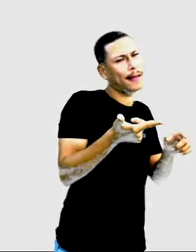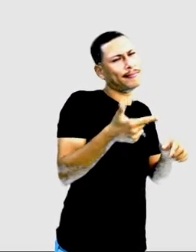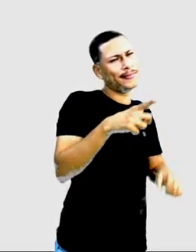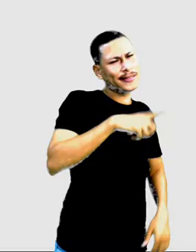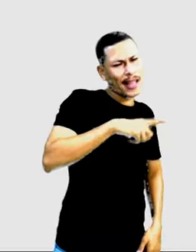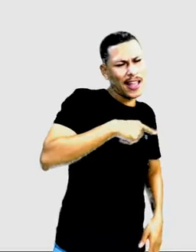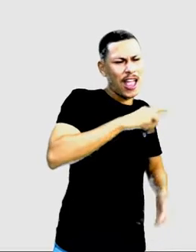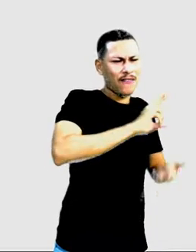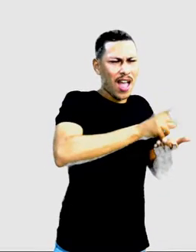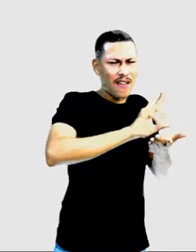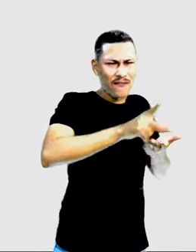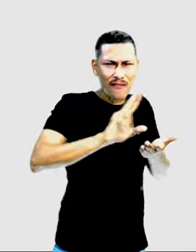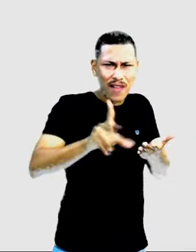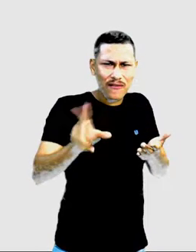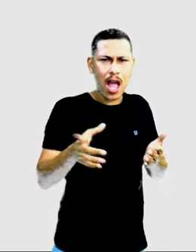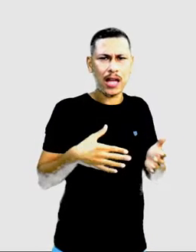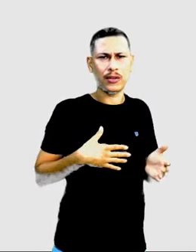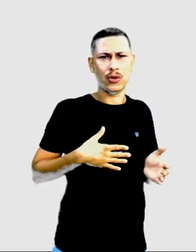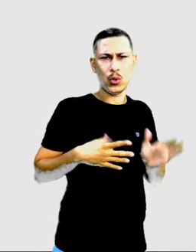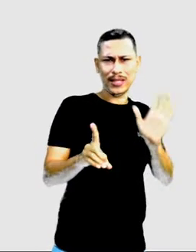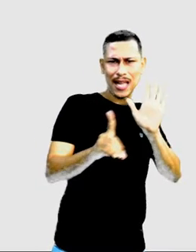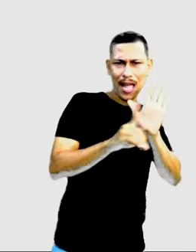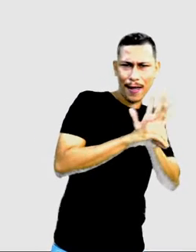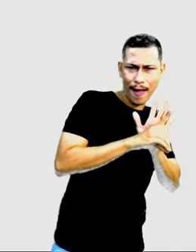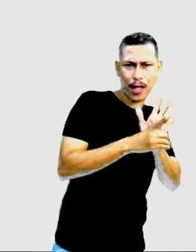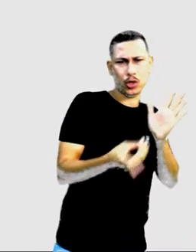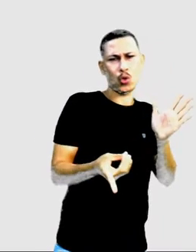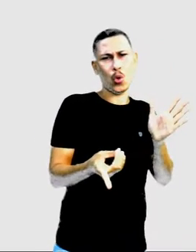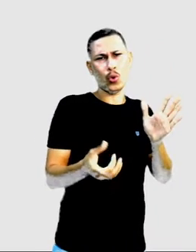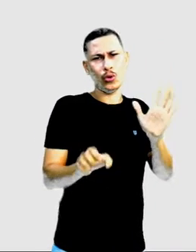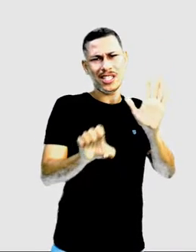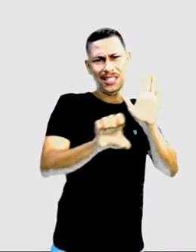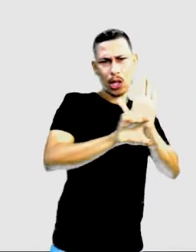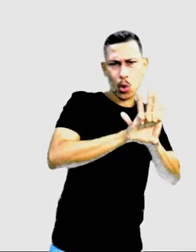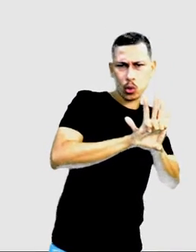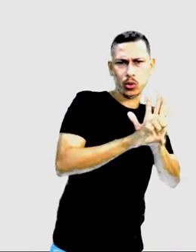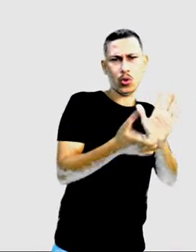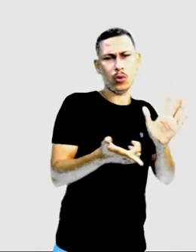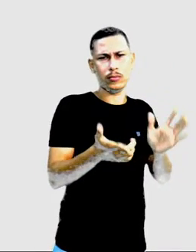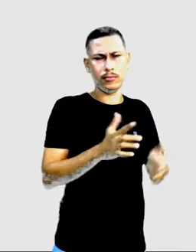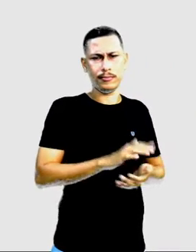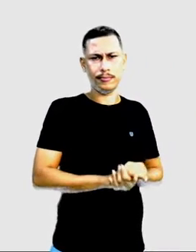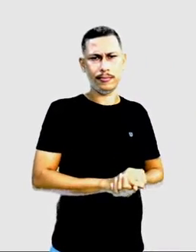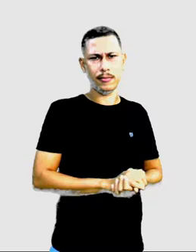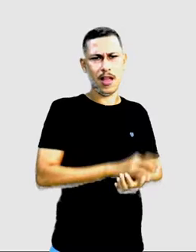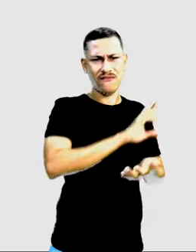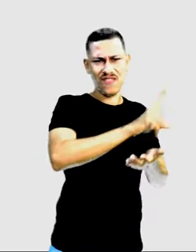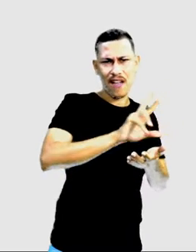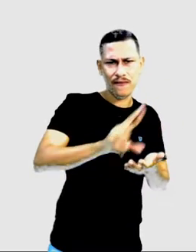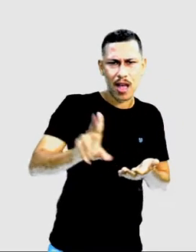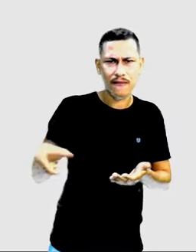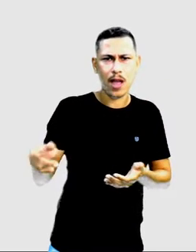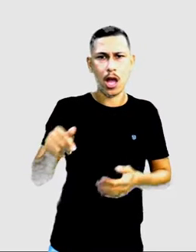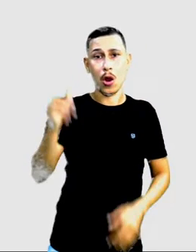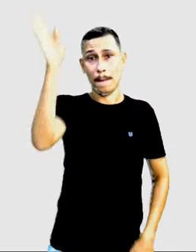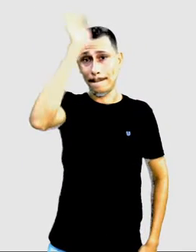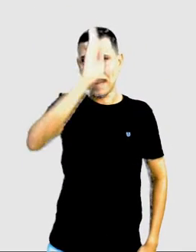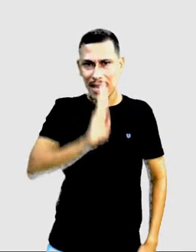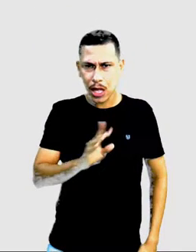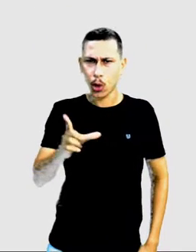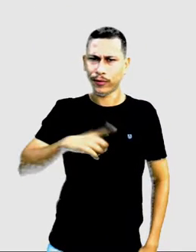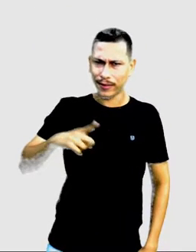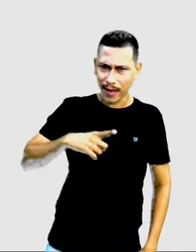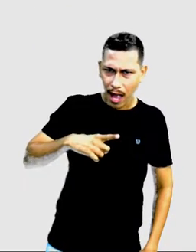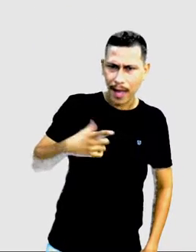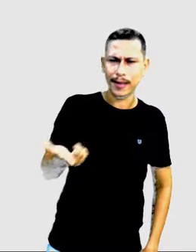São decretos, estatutos, portarias. No país, nós temos a nossa Constituição Federal. Todo